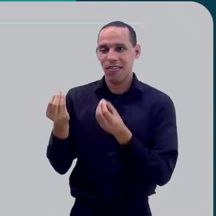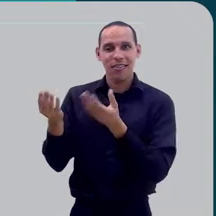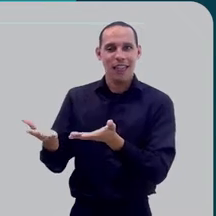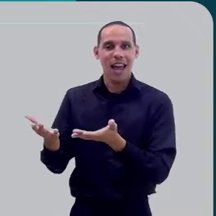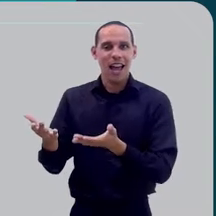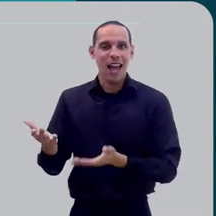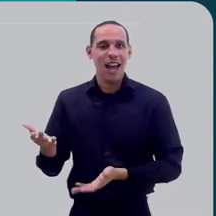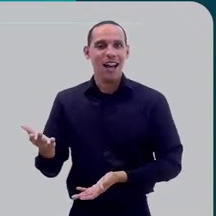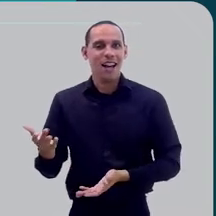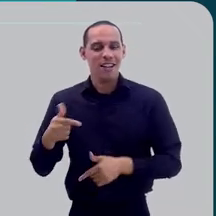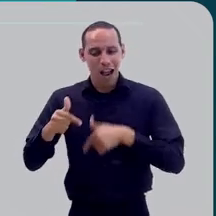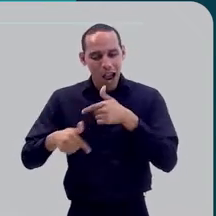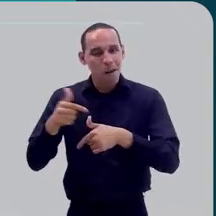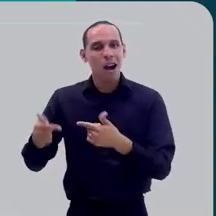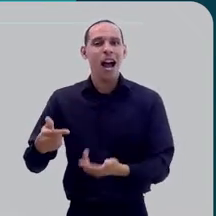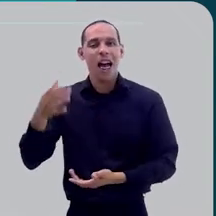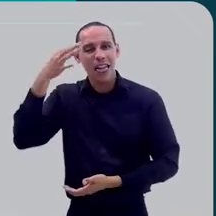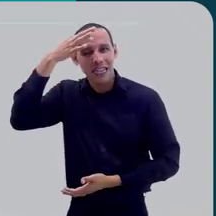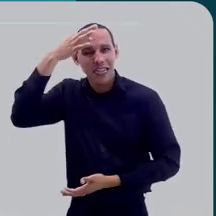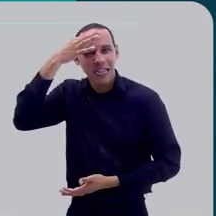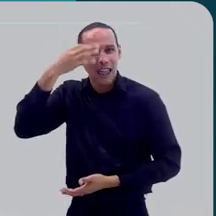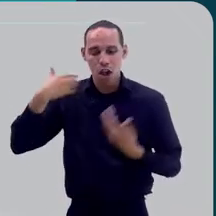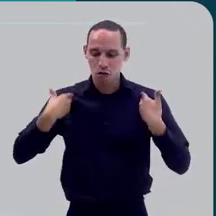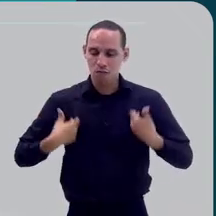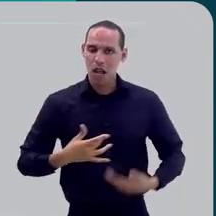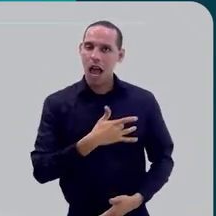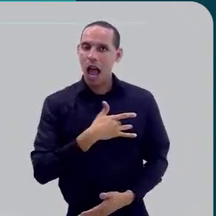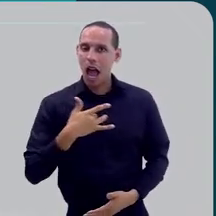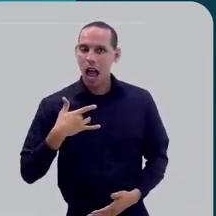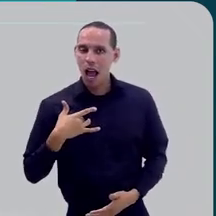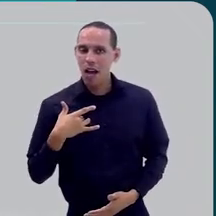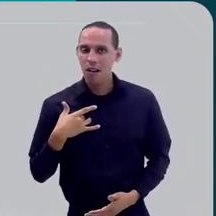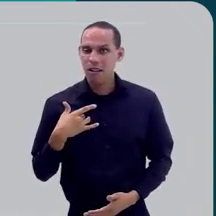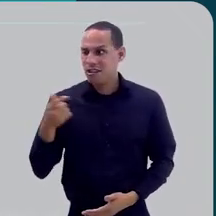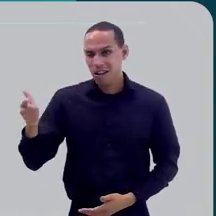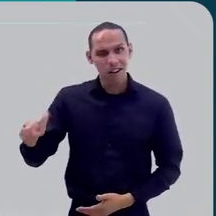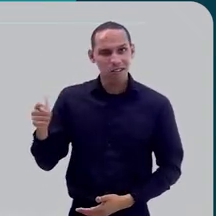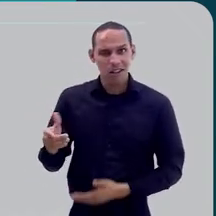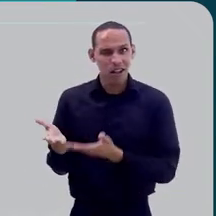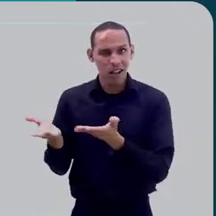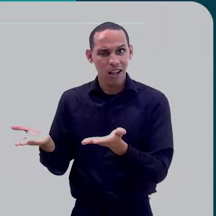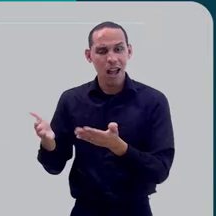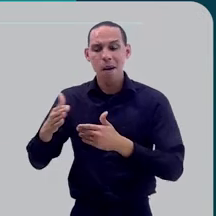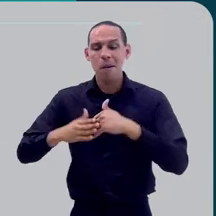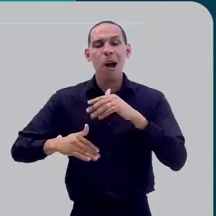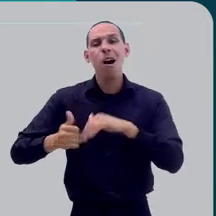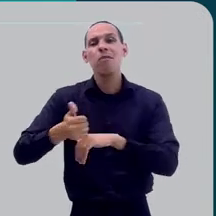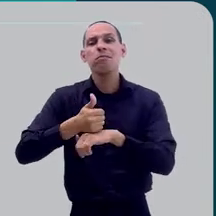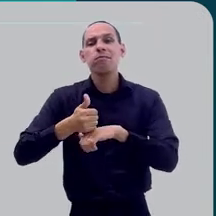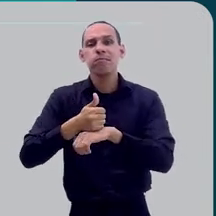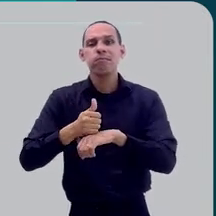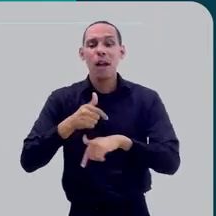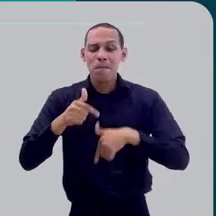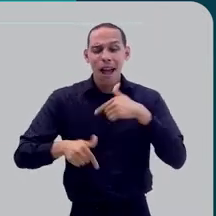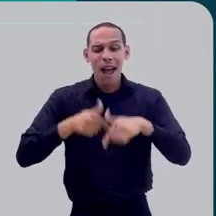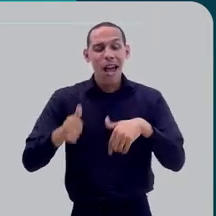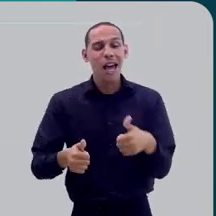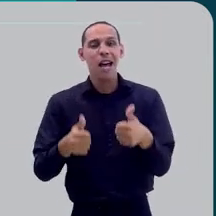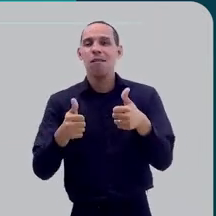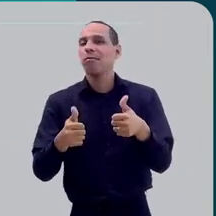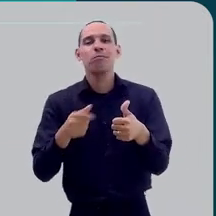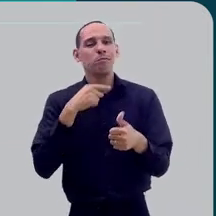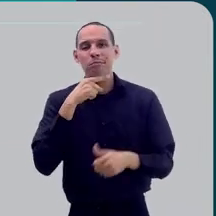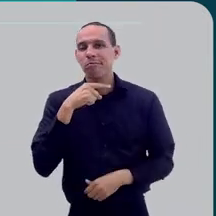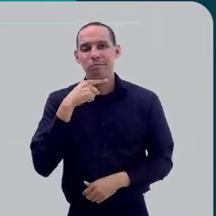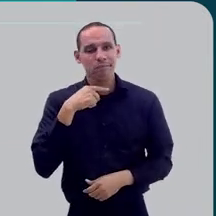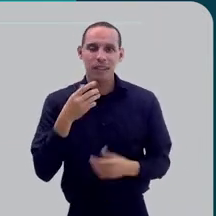saúde do teu trabalhador, a saúde mental, a saúde física, isso faz com que esse profissional ele não renda o